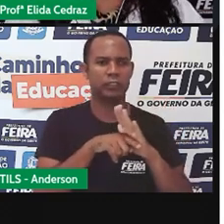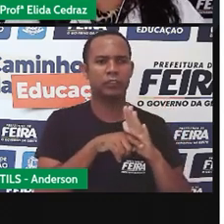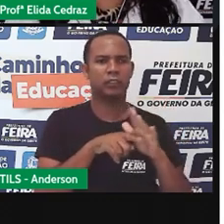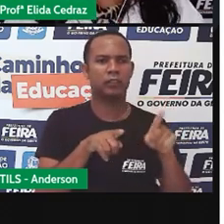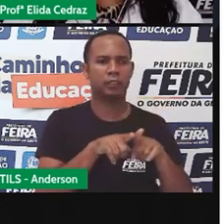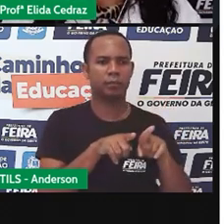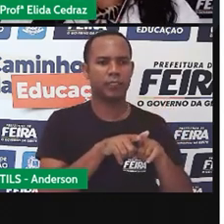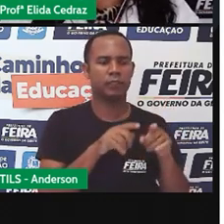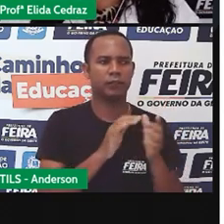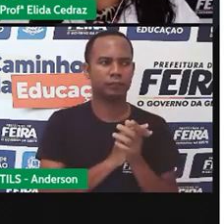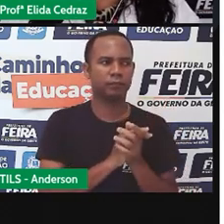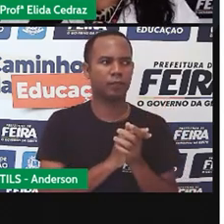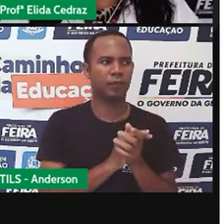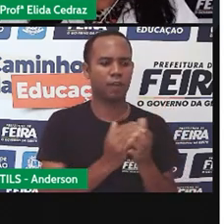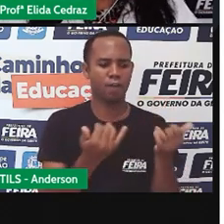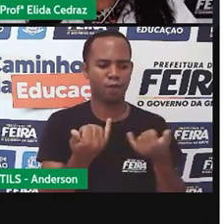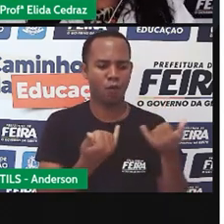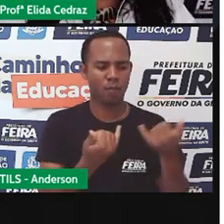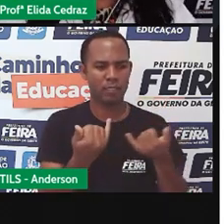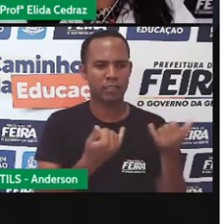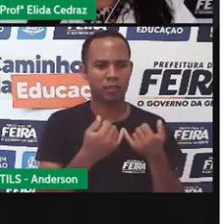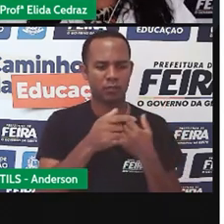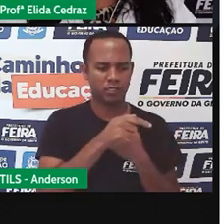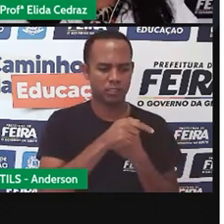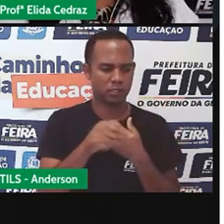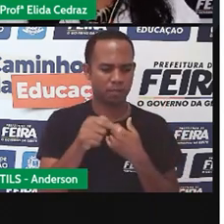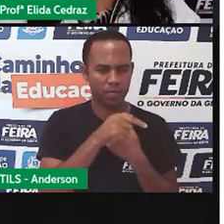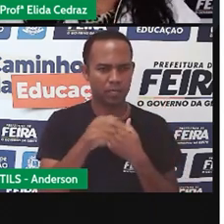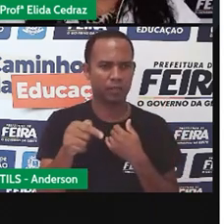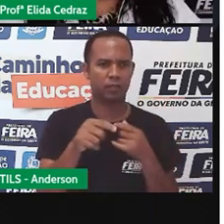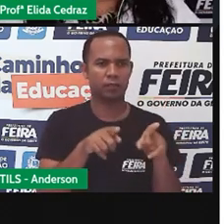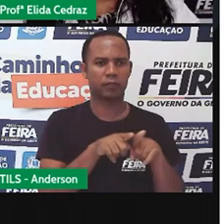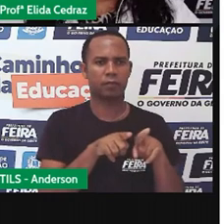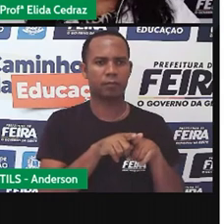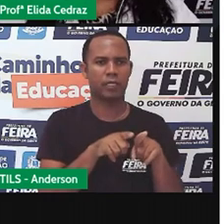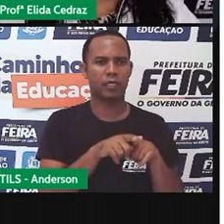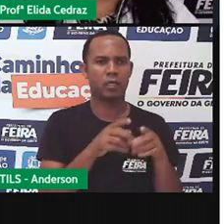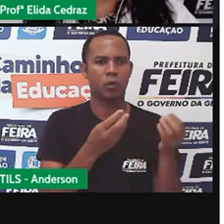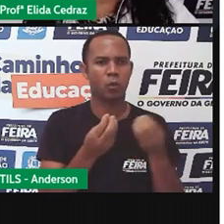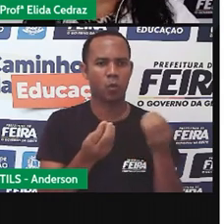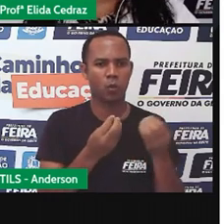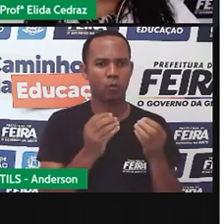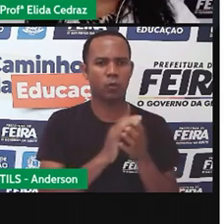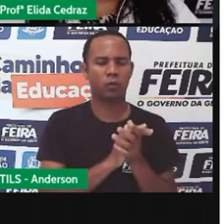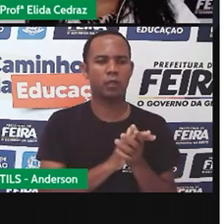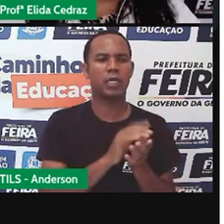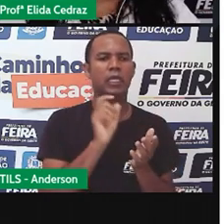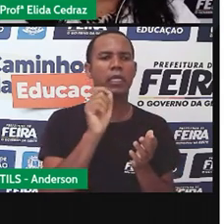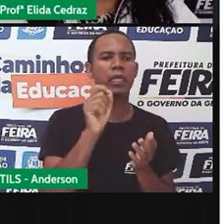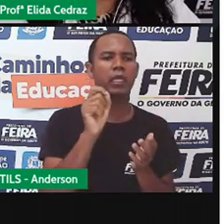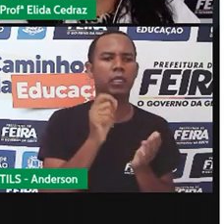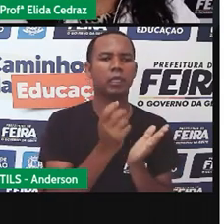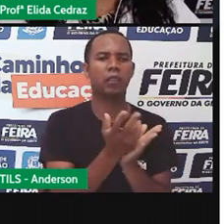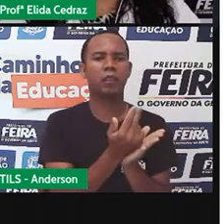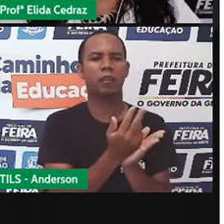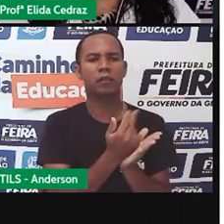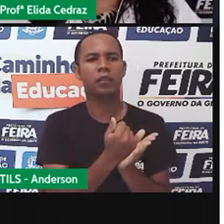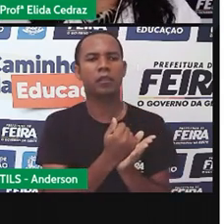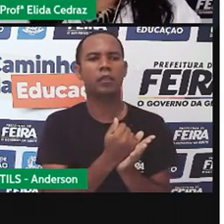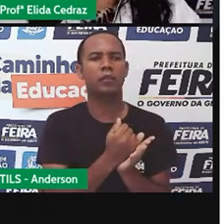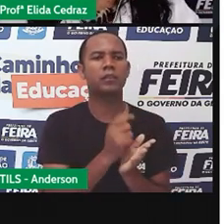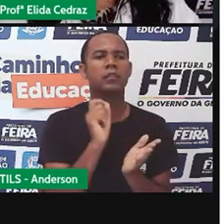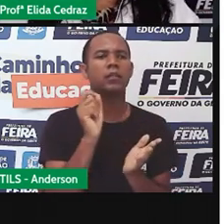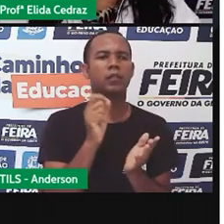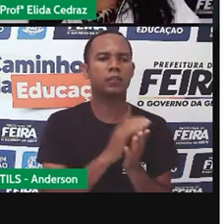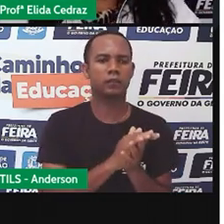Ele vai olhar uma informação daquela semana. E o cartunista, quem é quem faz o desenho, ele vai